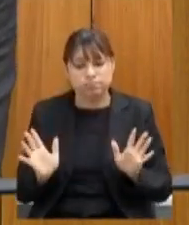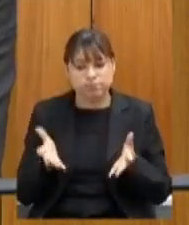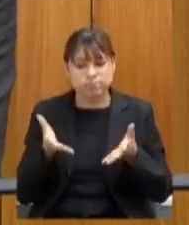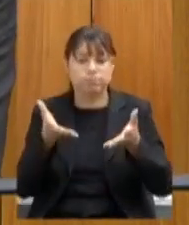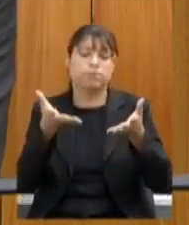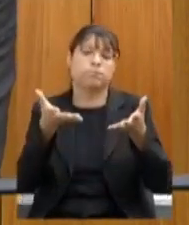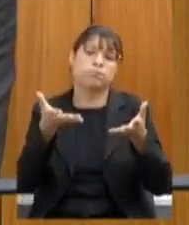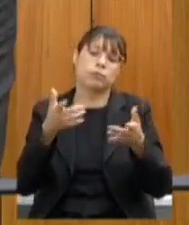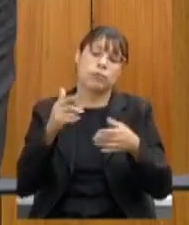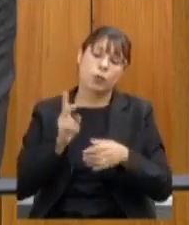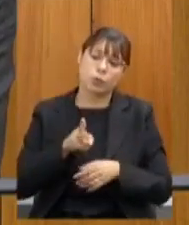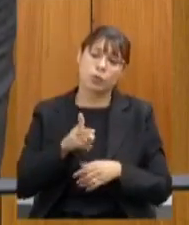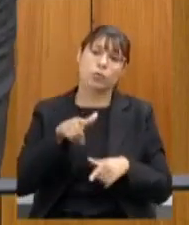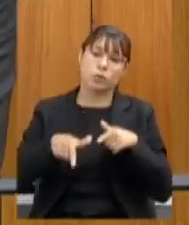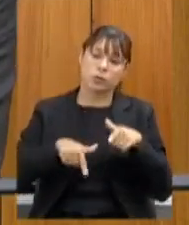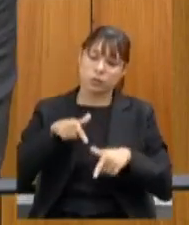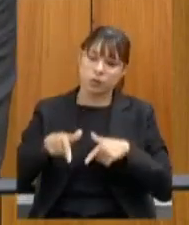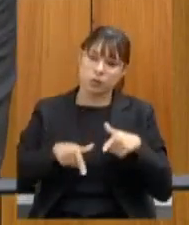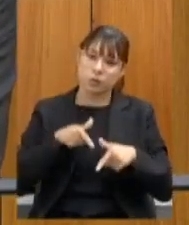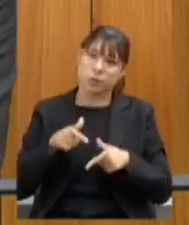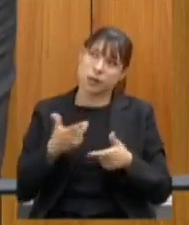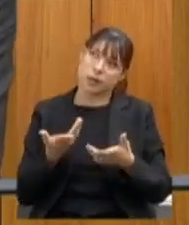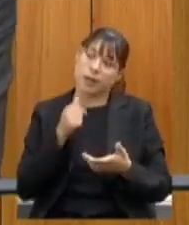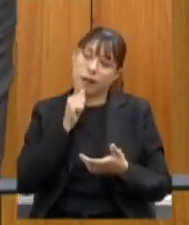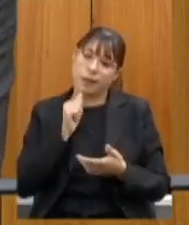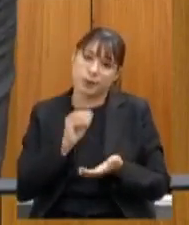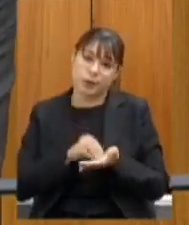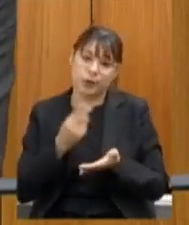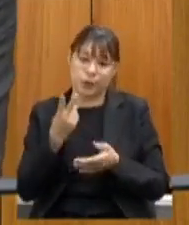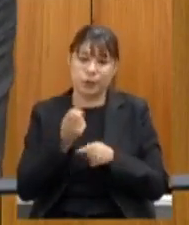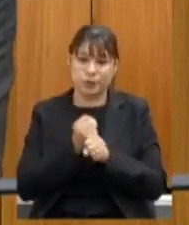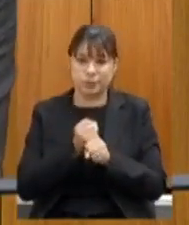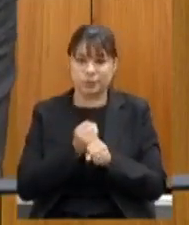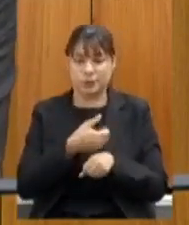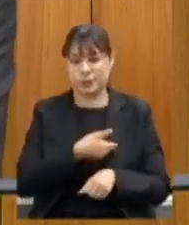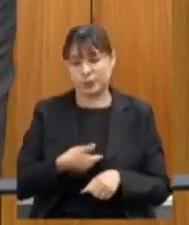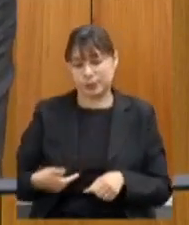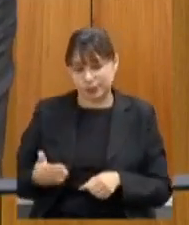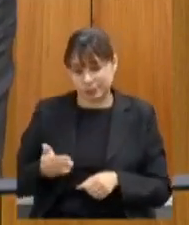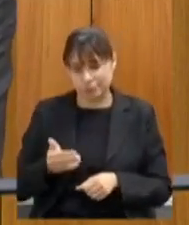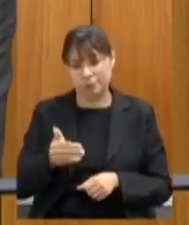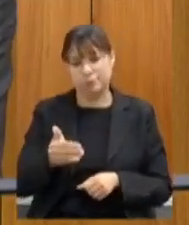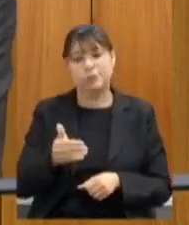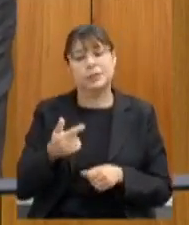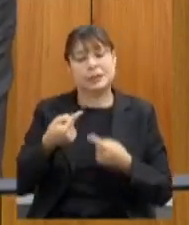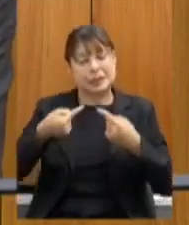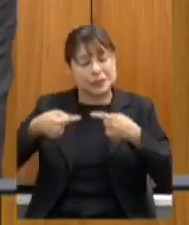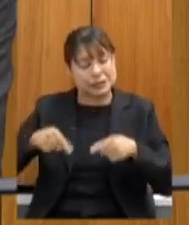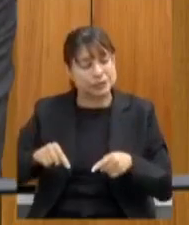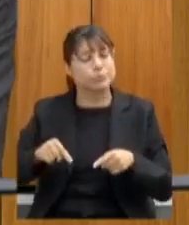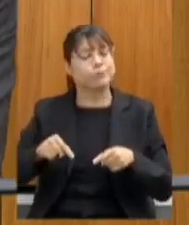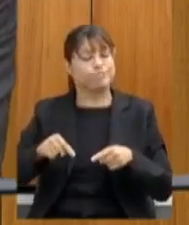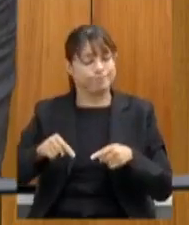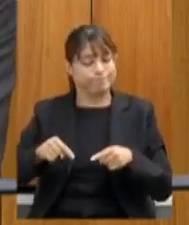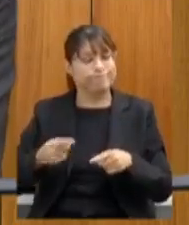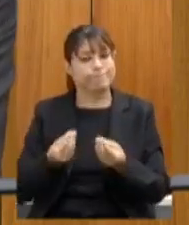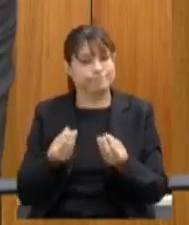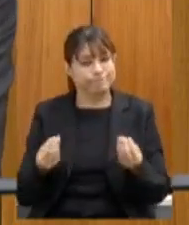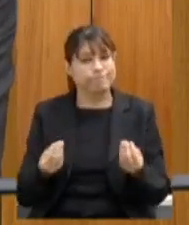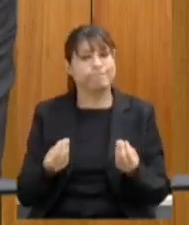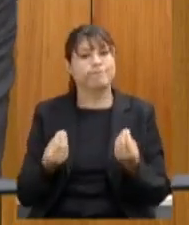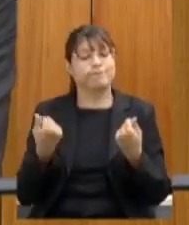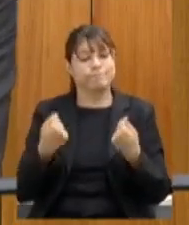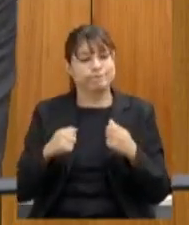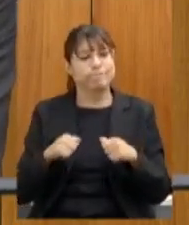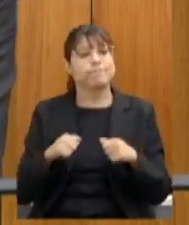para continuar esse trabalho que tem ainda mais dois anos de governo pela frente e os desafios são grandes e precisam ser